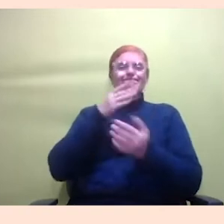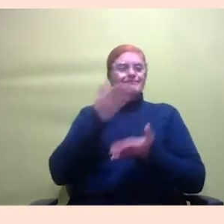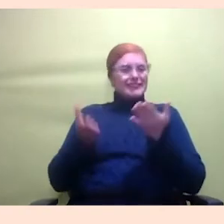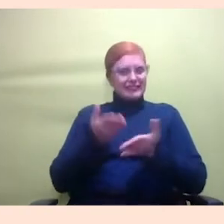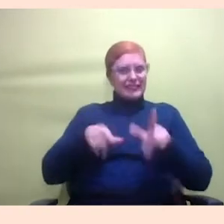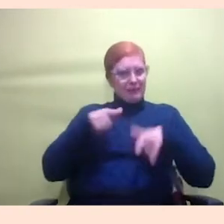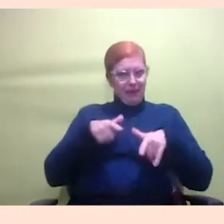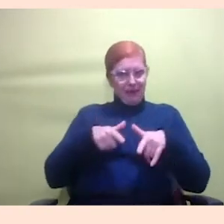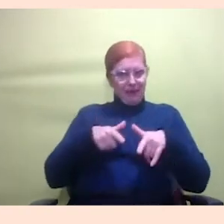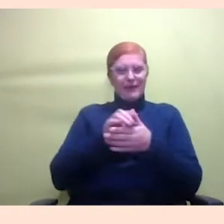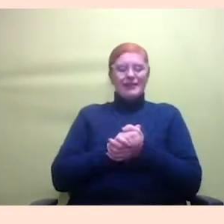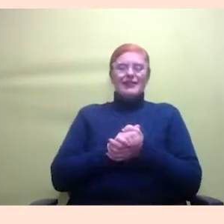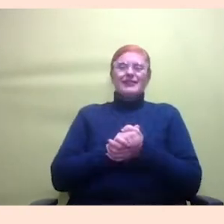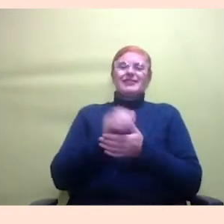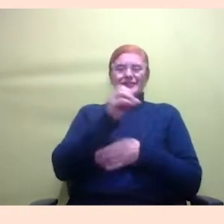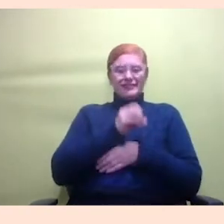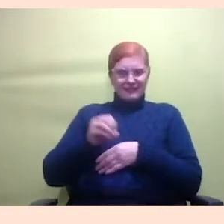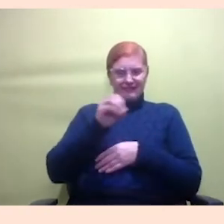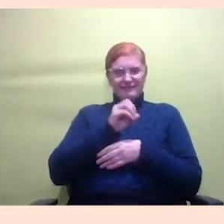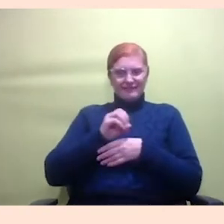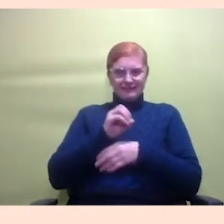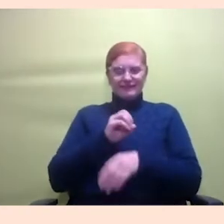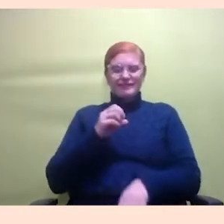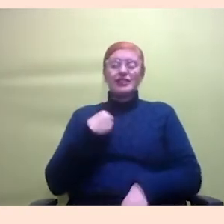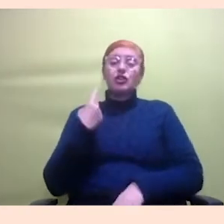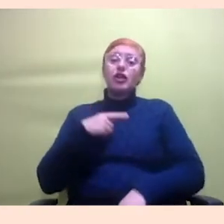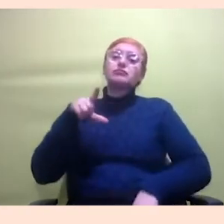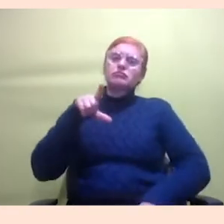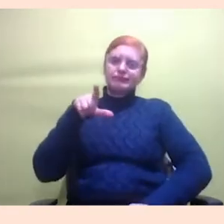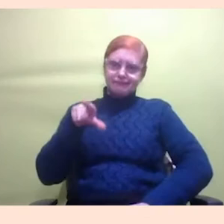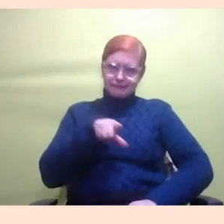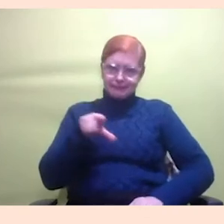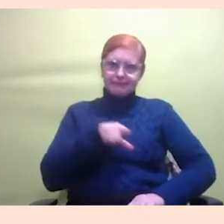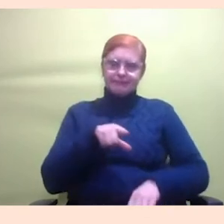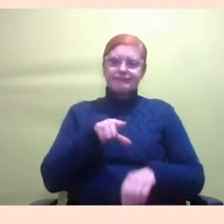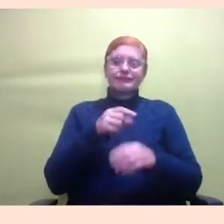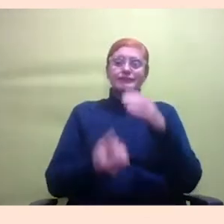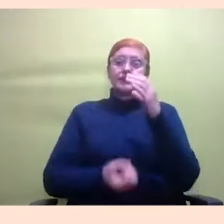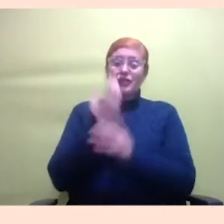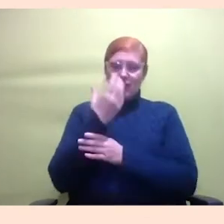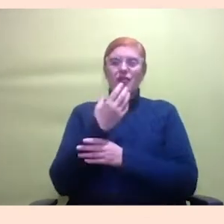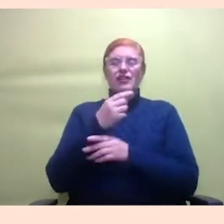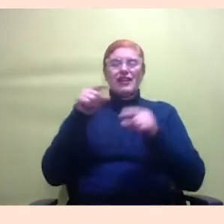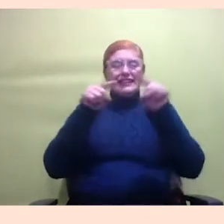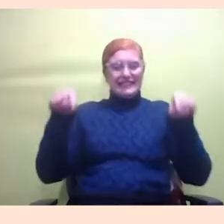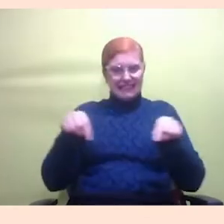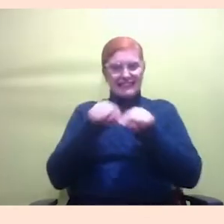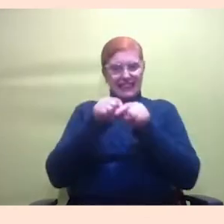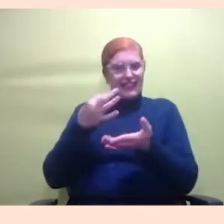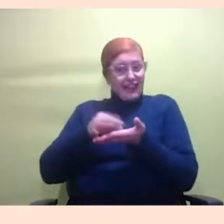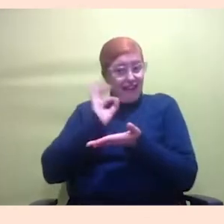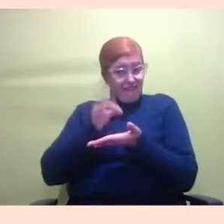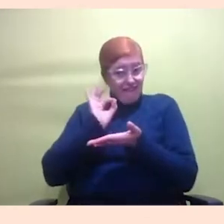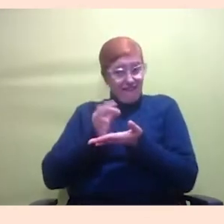Muito bom, muito bom, Laina. A gente também criou uma... A gente tem uma sala do cafezinho dos nossos cursos EAD, que é para...